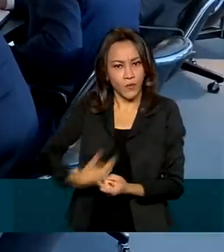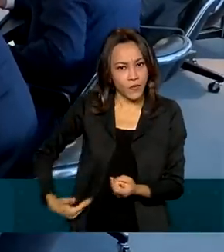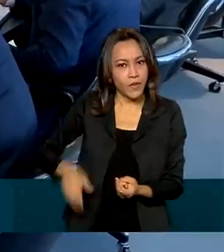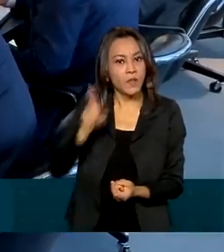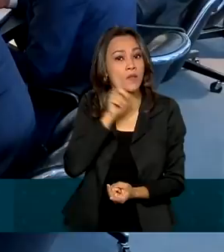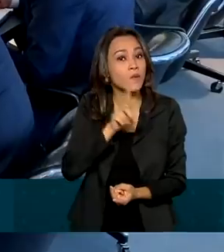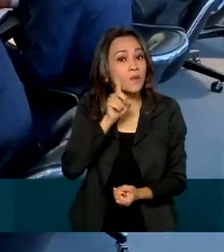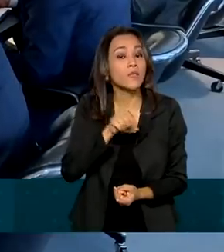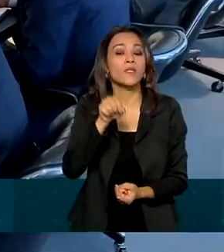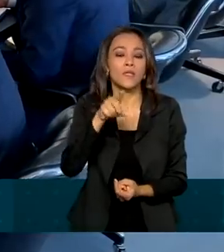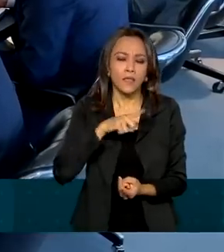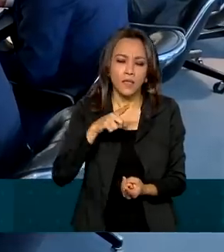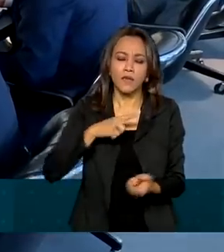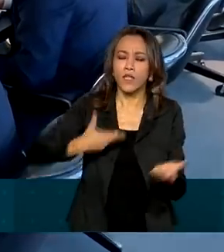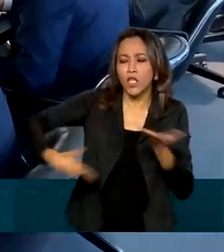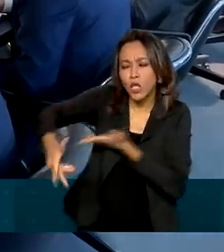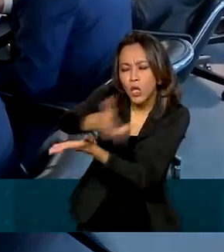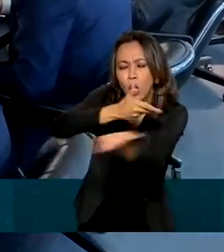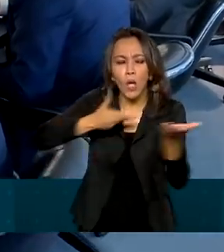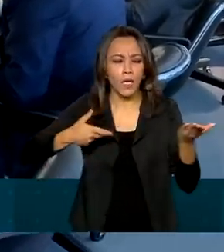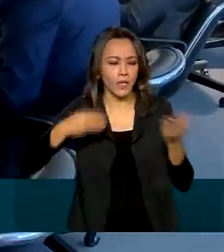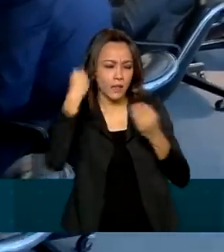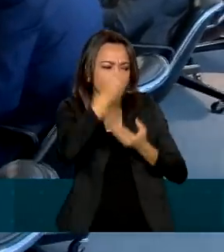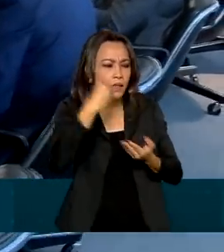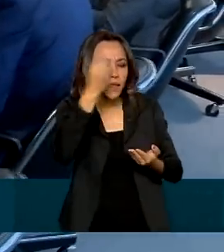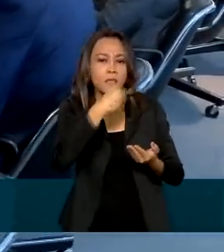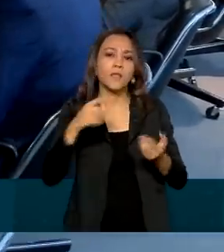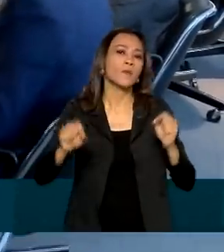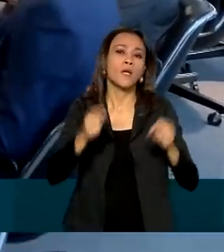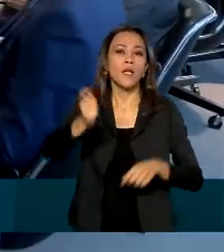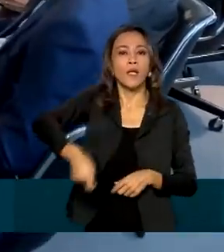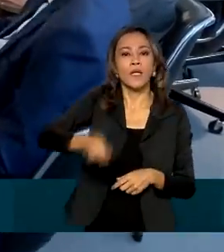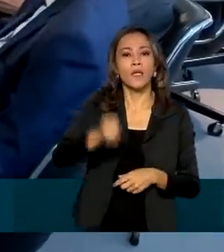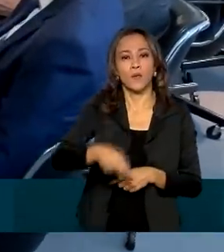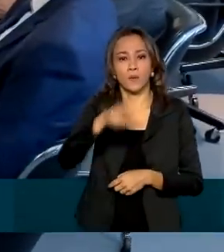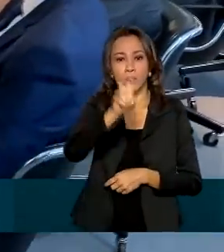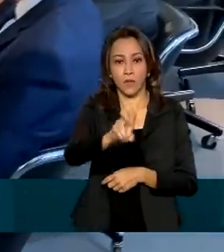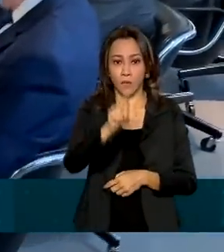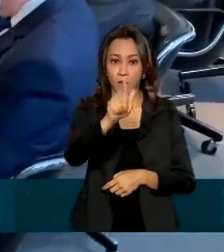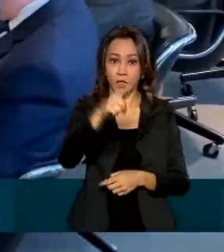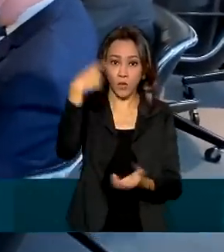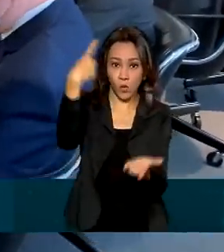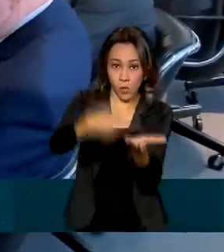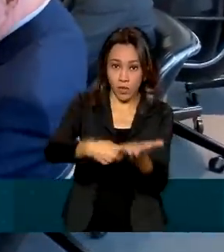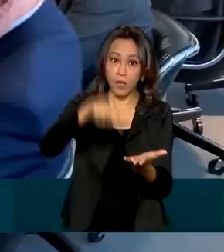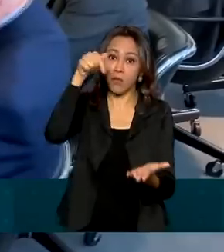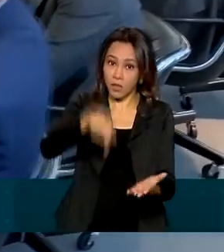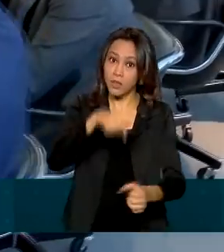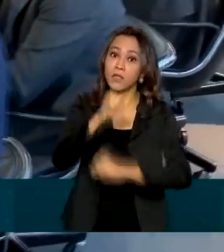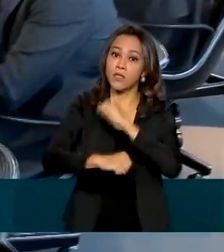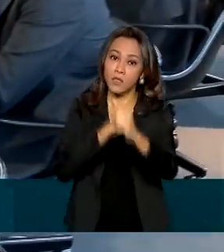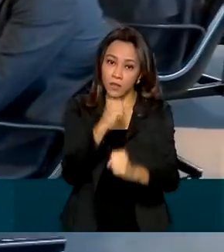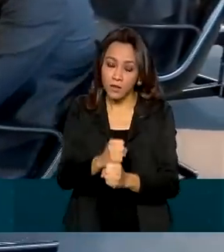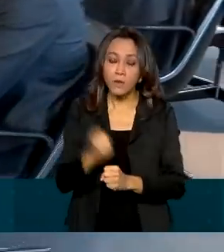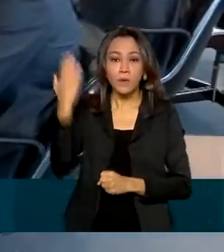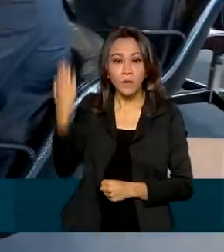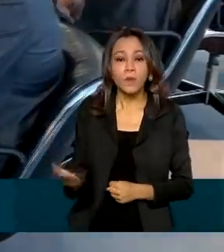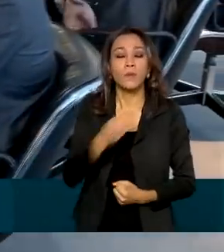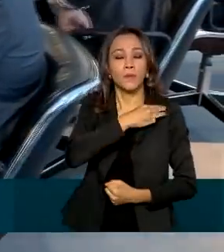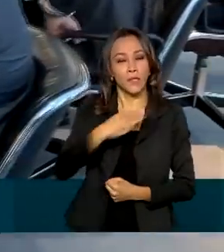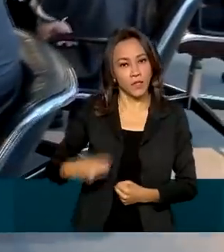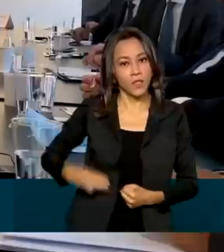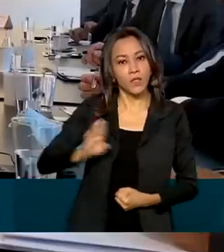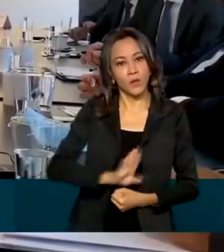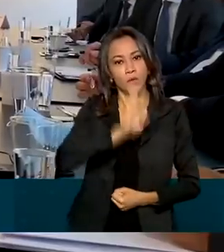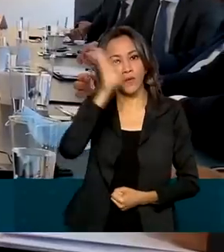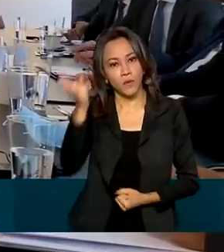apresentaram oportunidades de negócios no Brasil com o leilão do 5G, marcado para ocorrer ainda este ano. O ministro está em missão ao